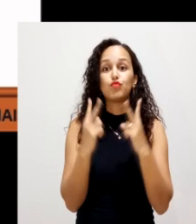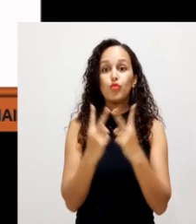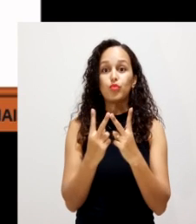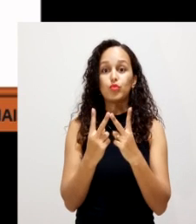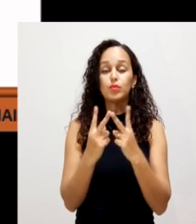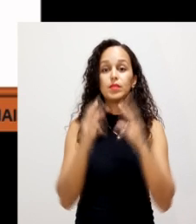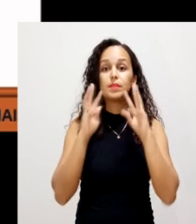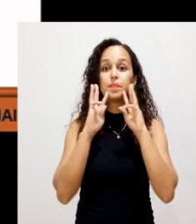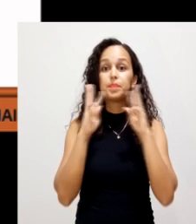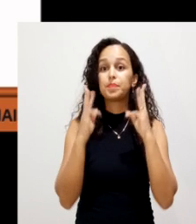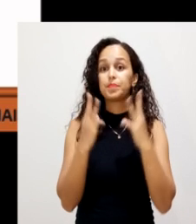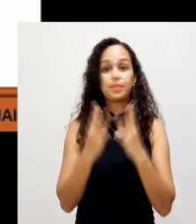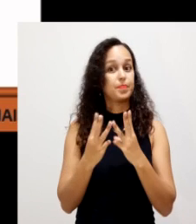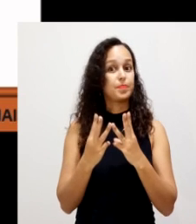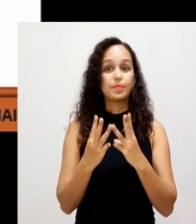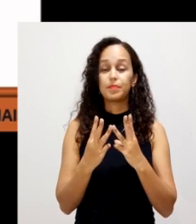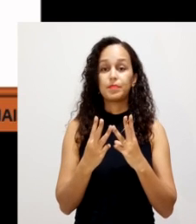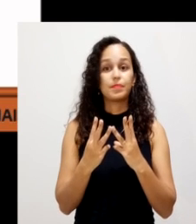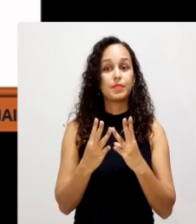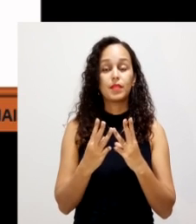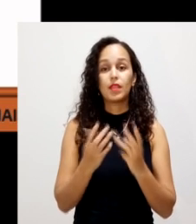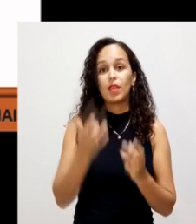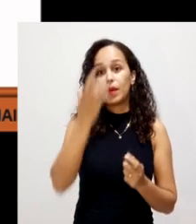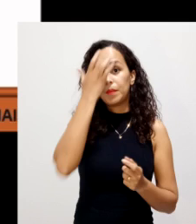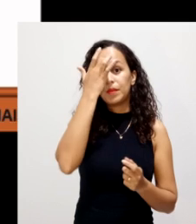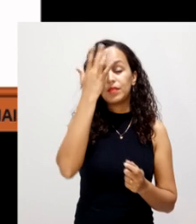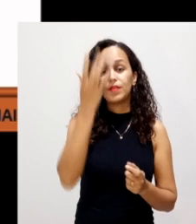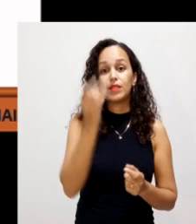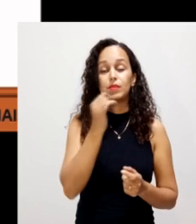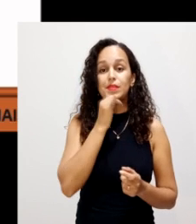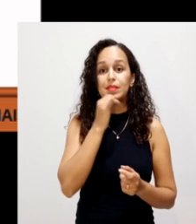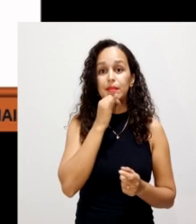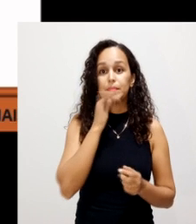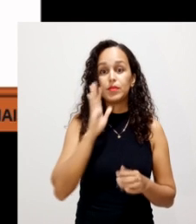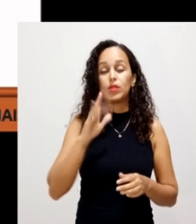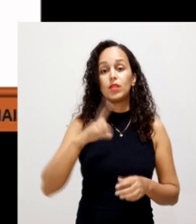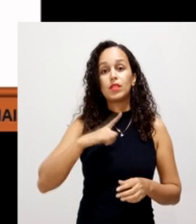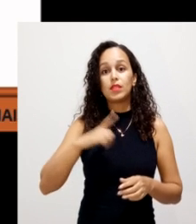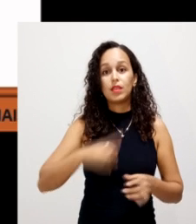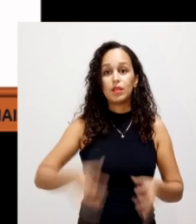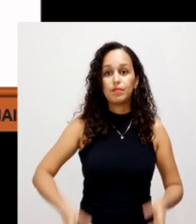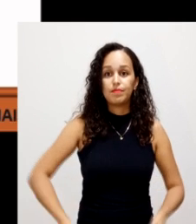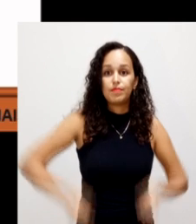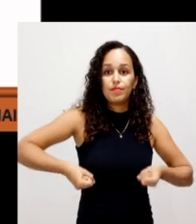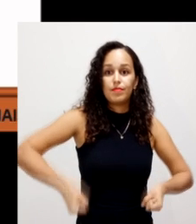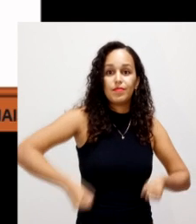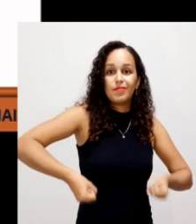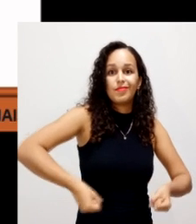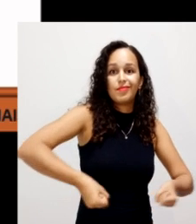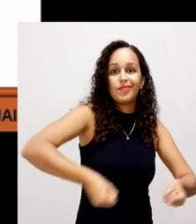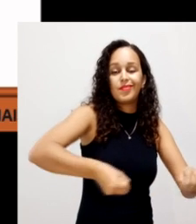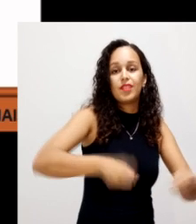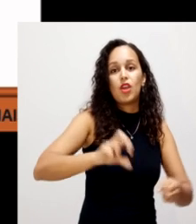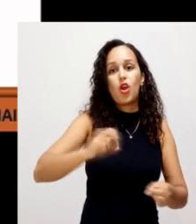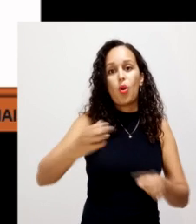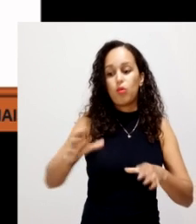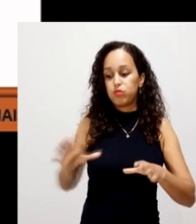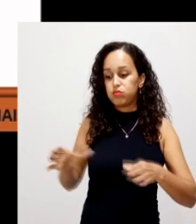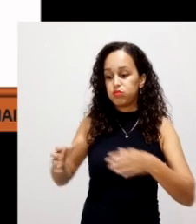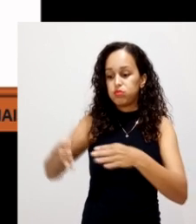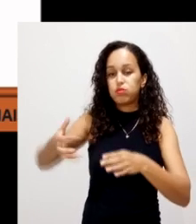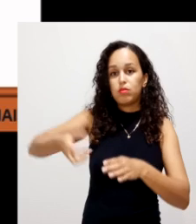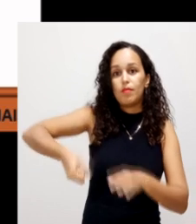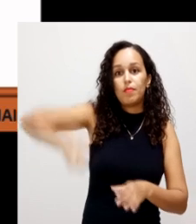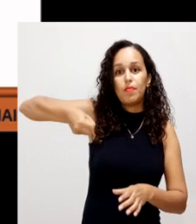não unidade de massa. É muito mais fácil ter um carro de mão numa propriedade, ter baldes, do que